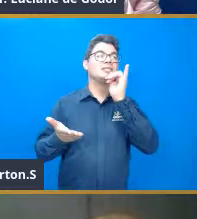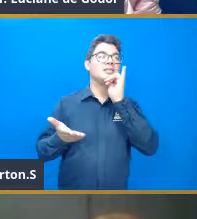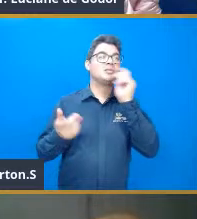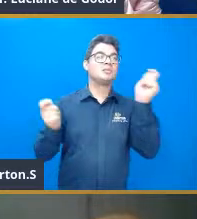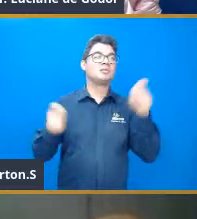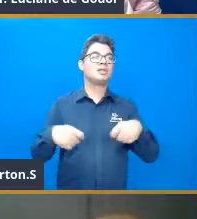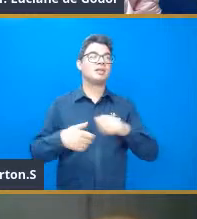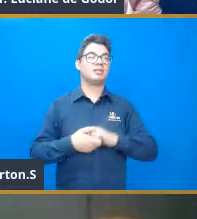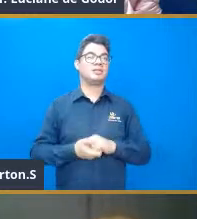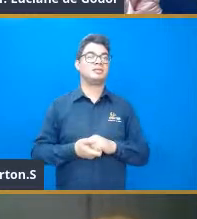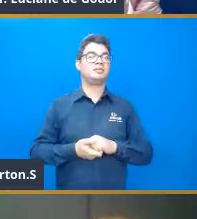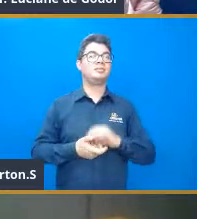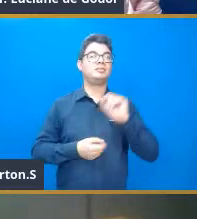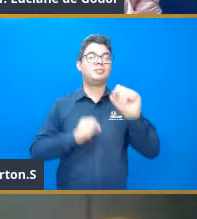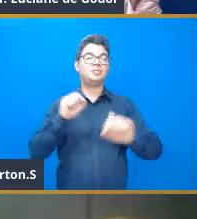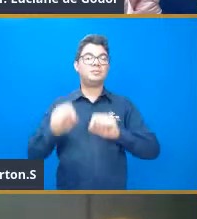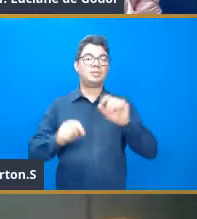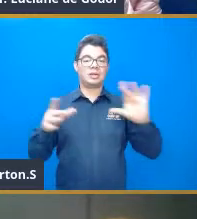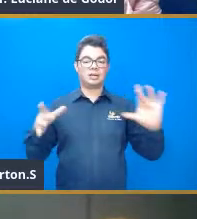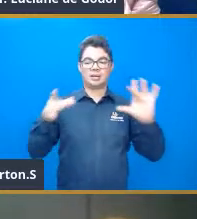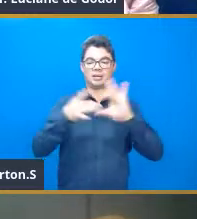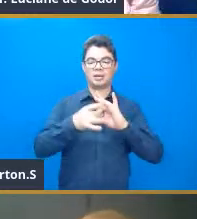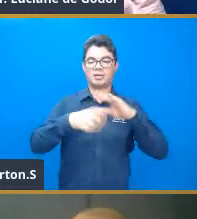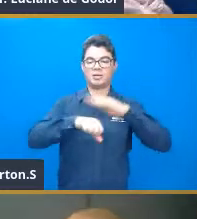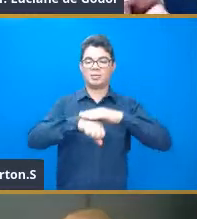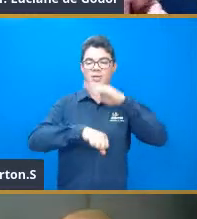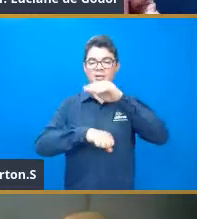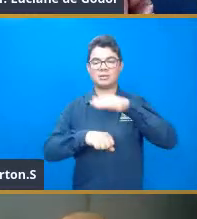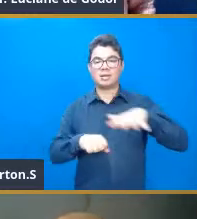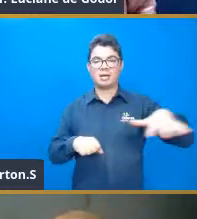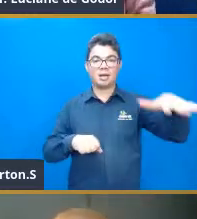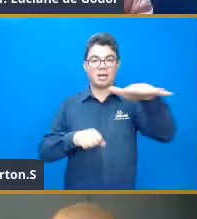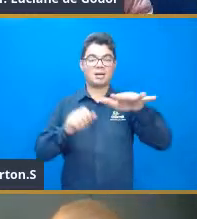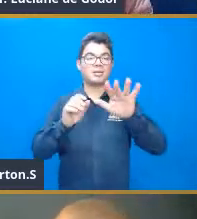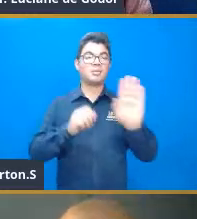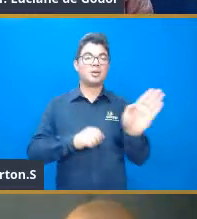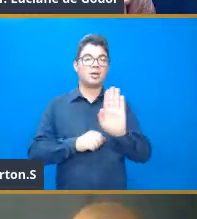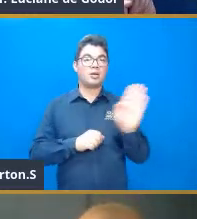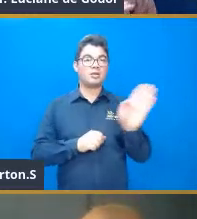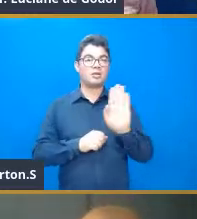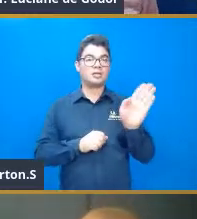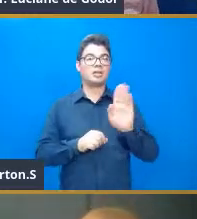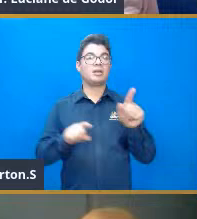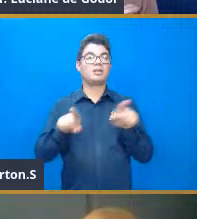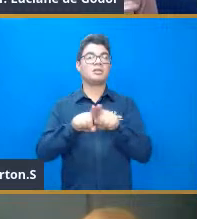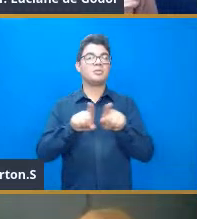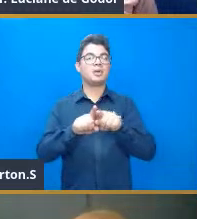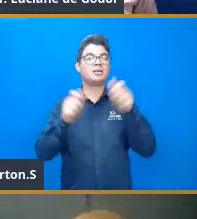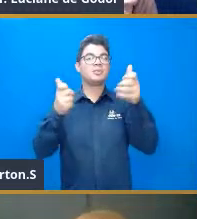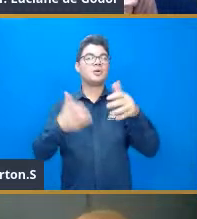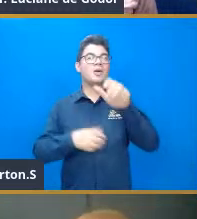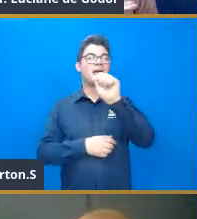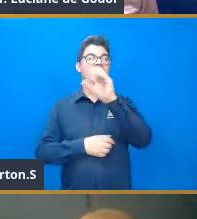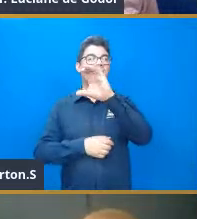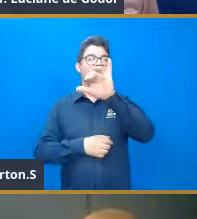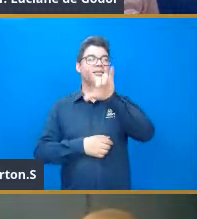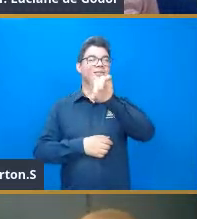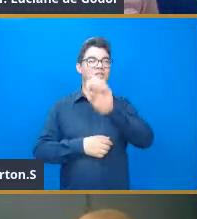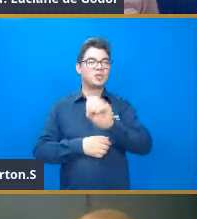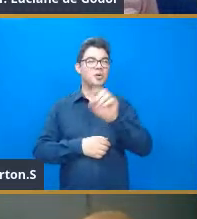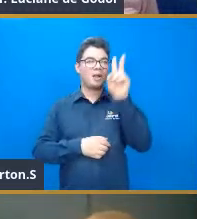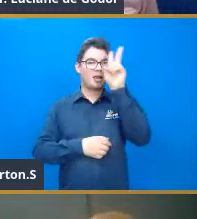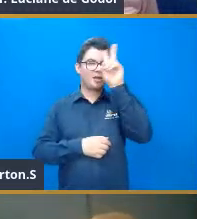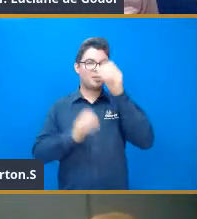Os exponenciais estão muito ligados ali na área biológica. E aqui, se falarem do ácido, a gente vai falar um pouquinho aqui a respeito de